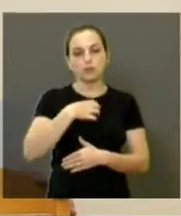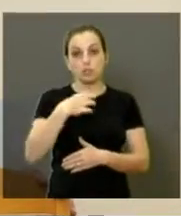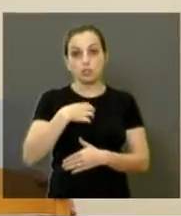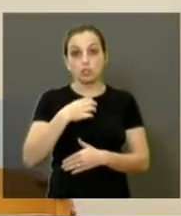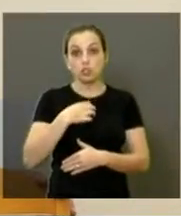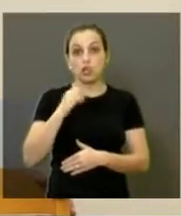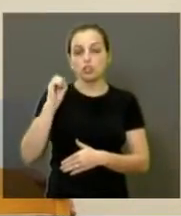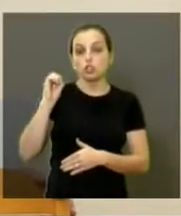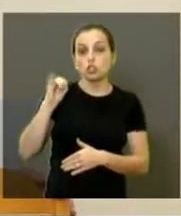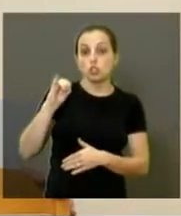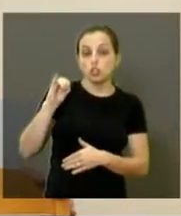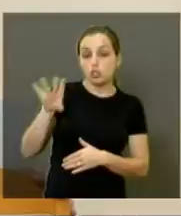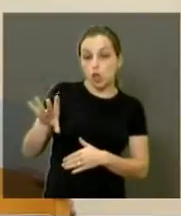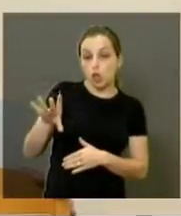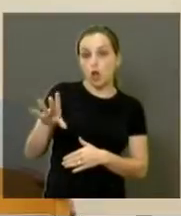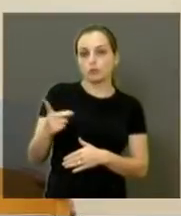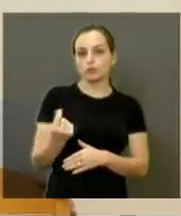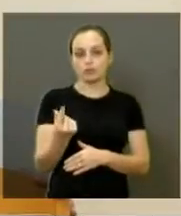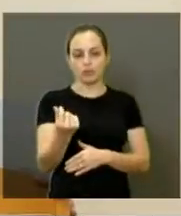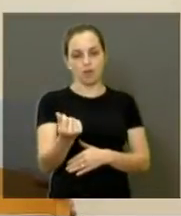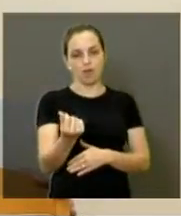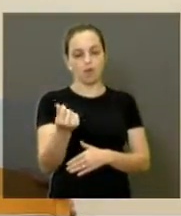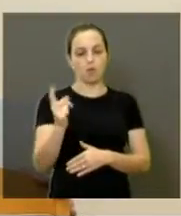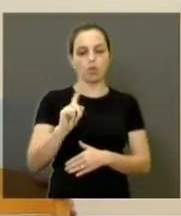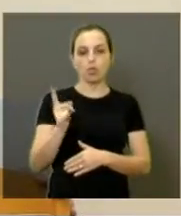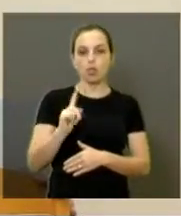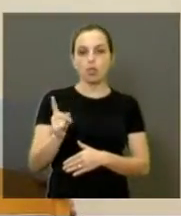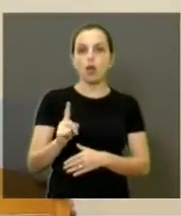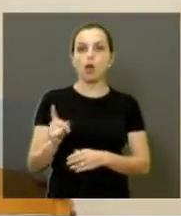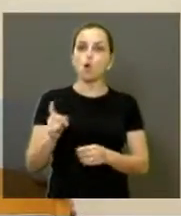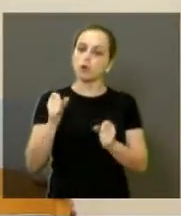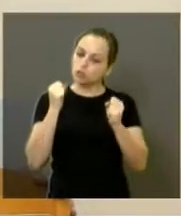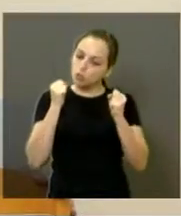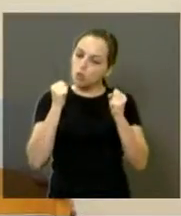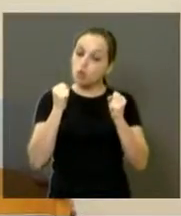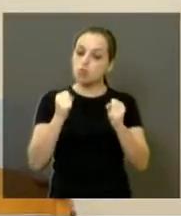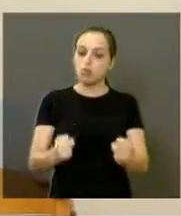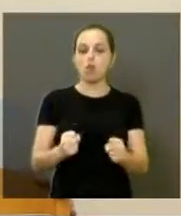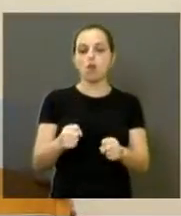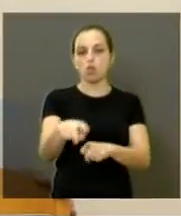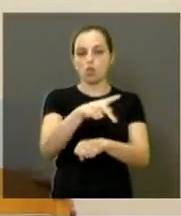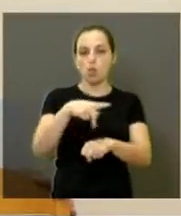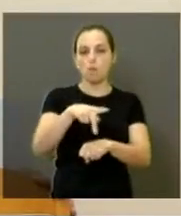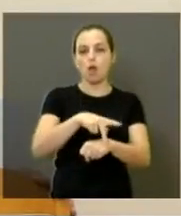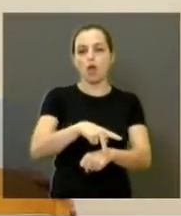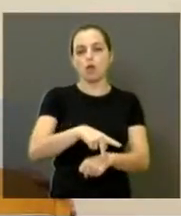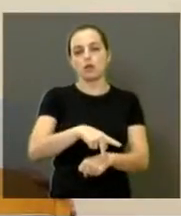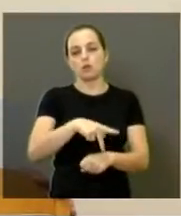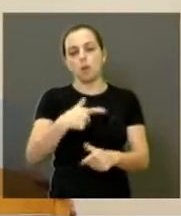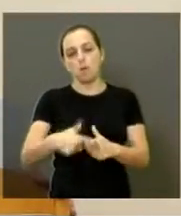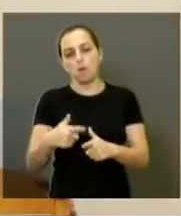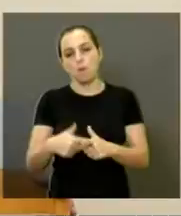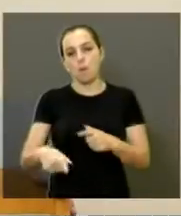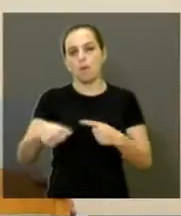econômica, é uma situação de poder dentro do país, é um problema político,